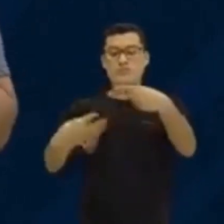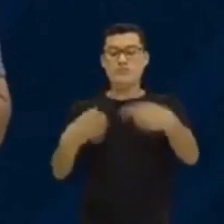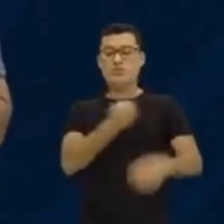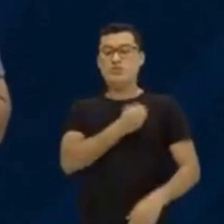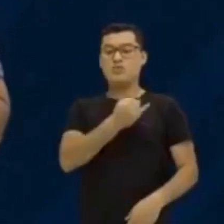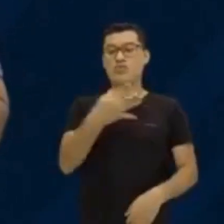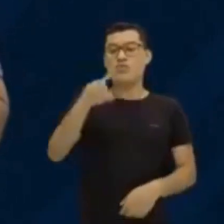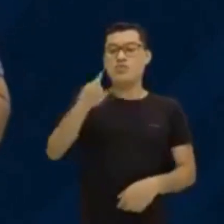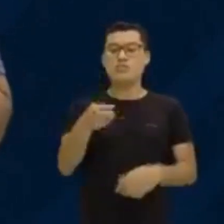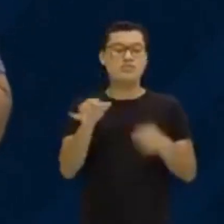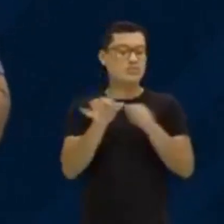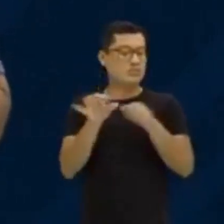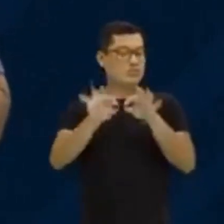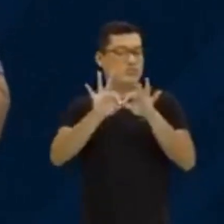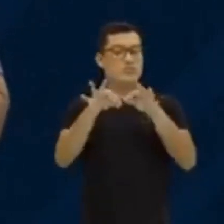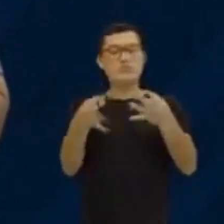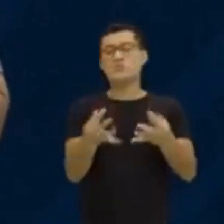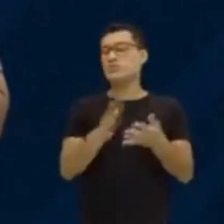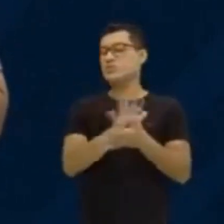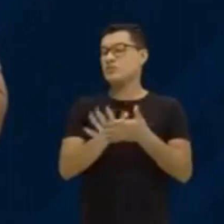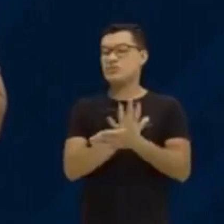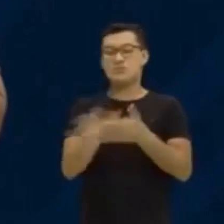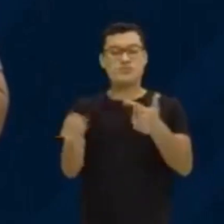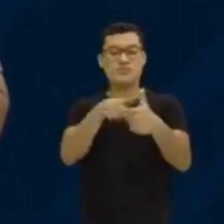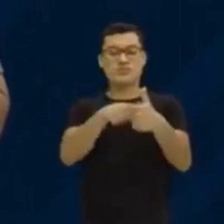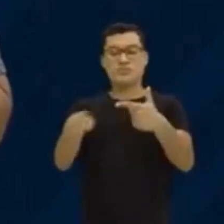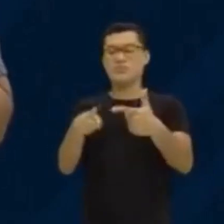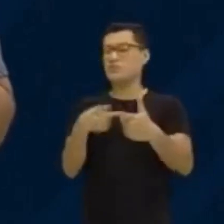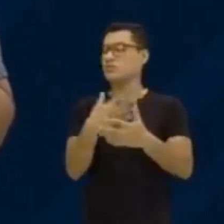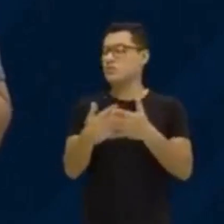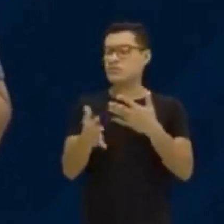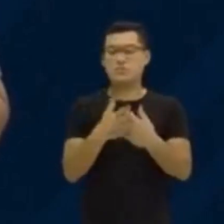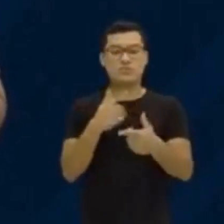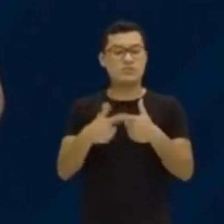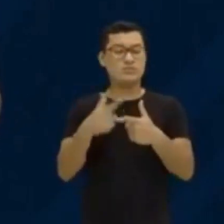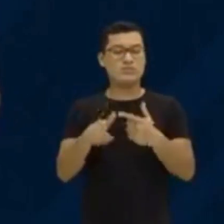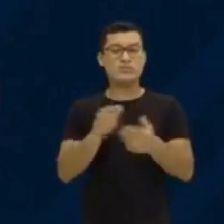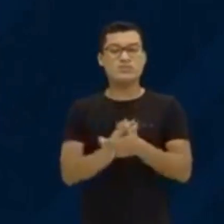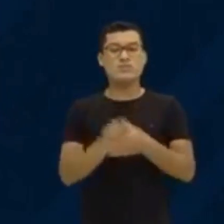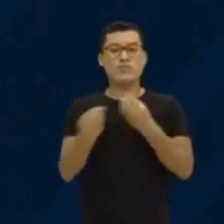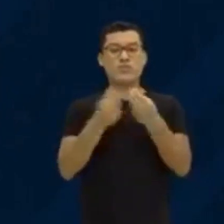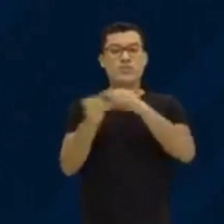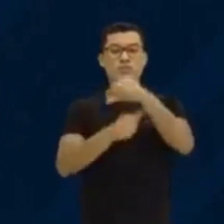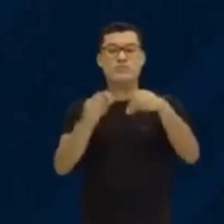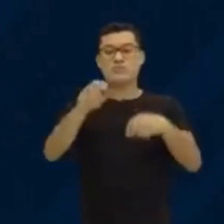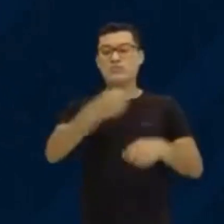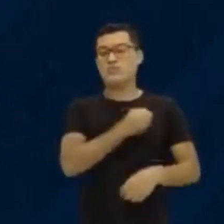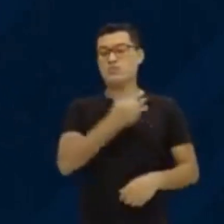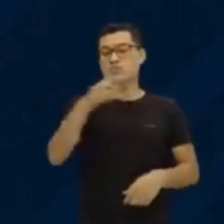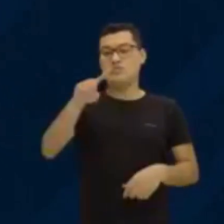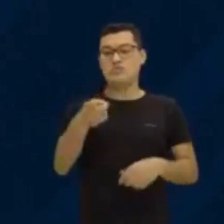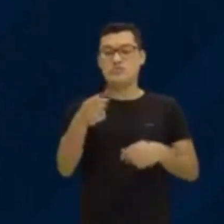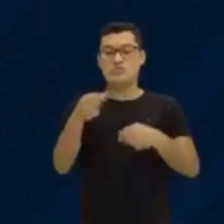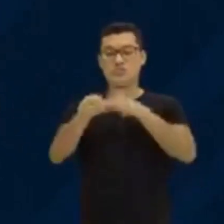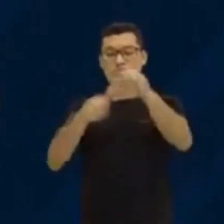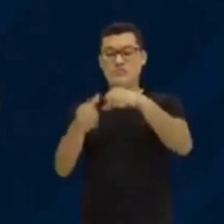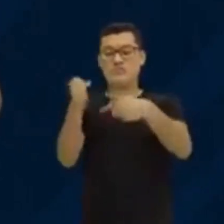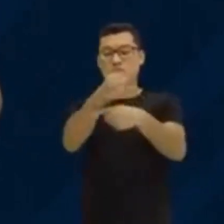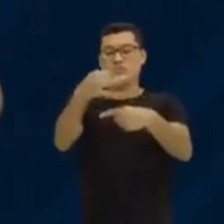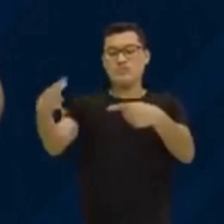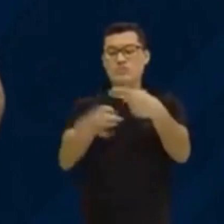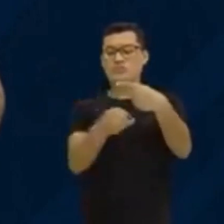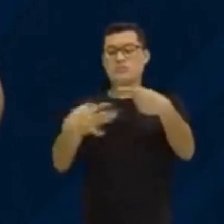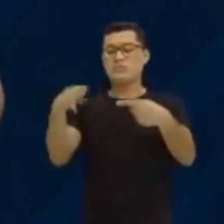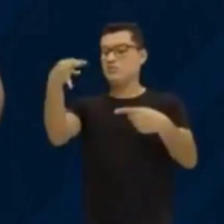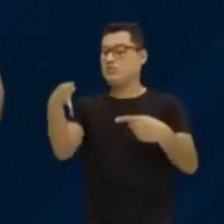tranquilo, é só fazer a divisão sem problema nenhum. Certo? E depois como transformar decimal em fração. Se o decimal é exato, no geral